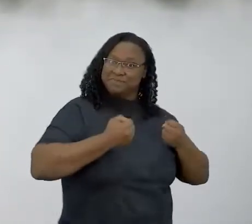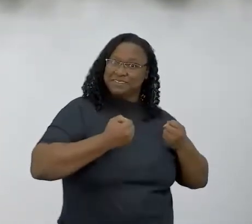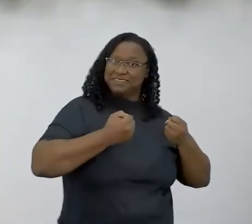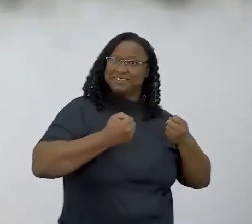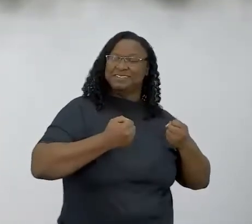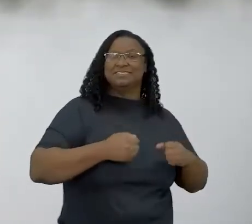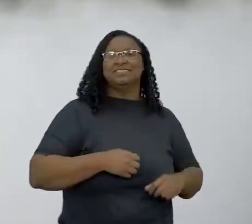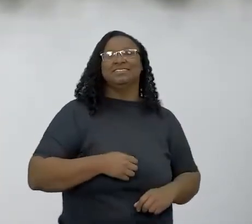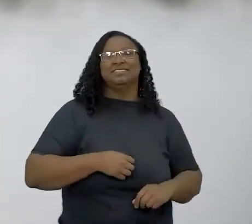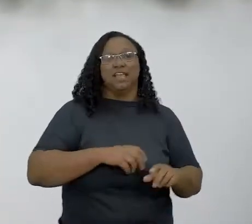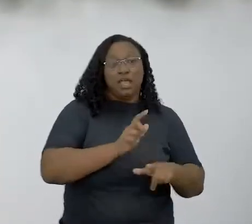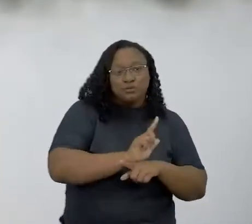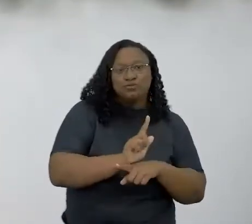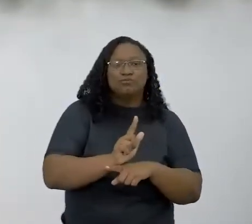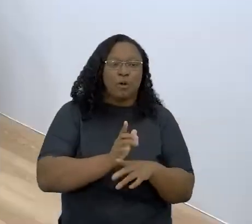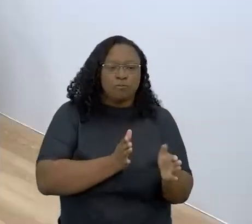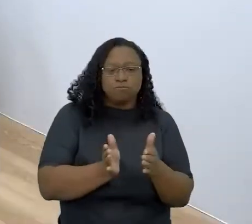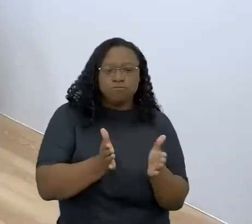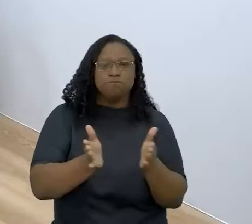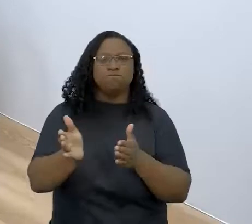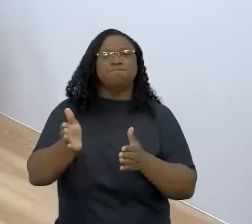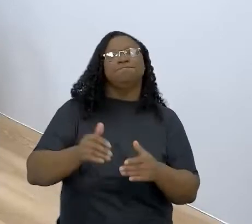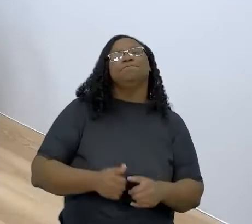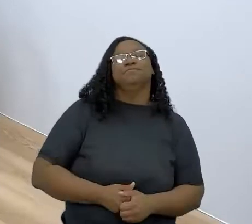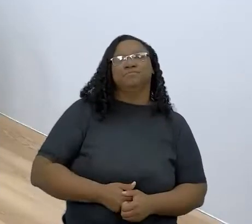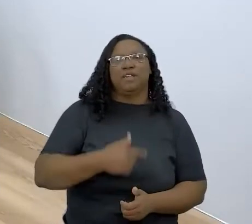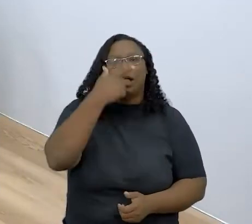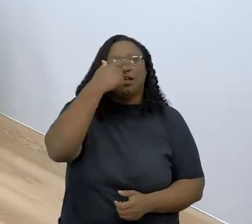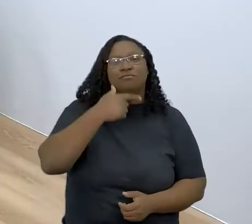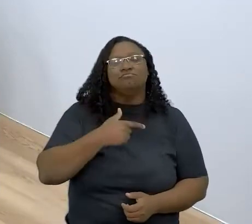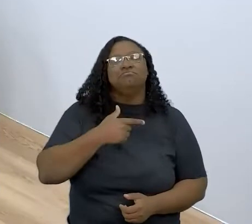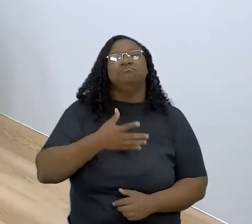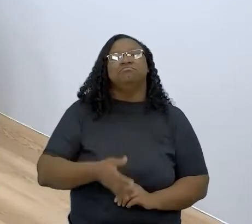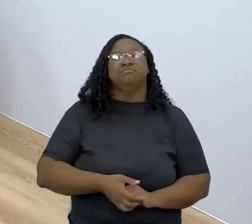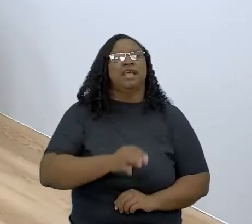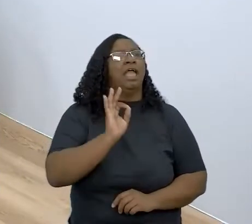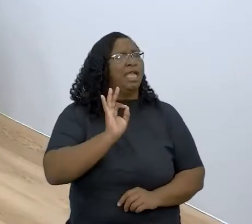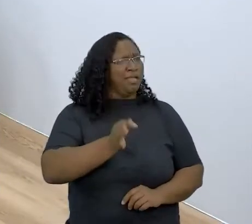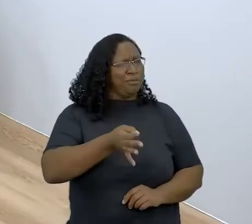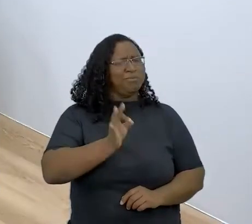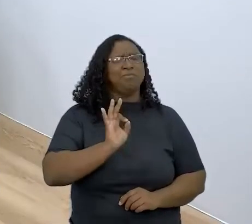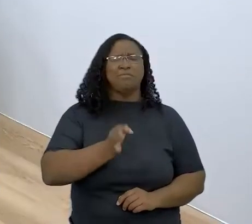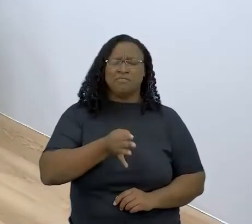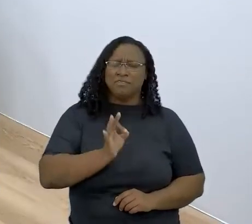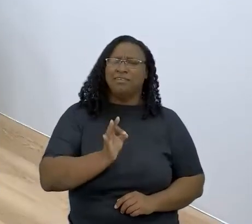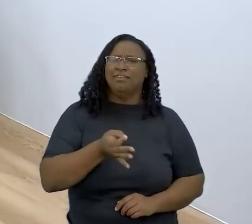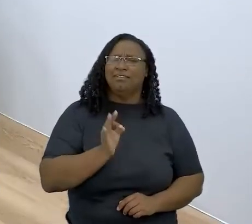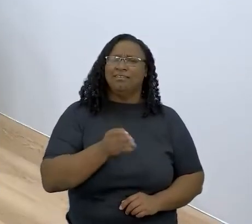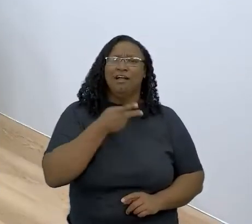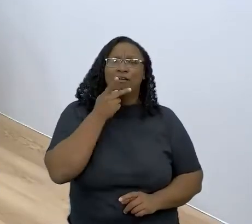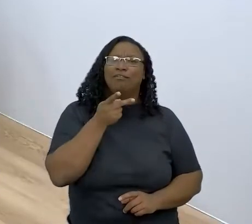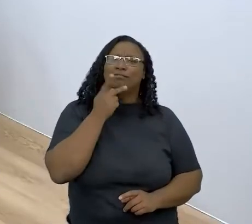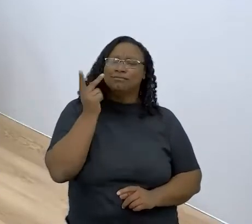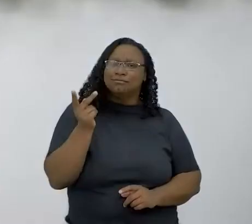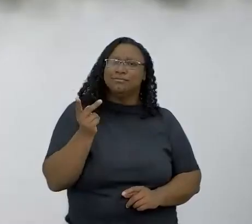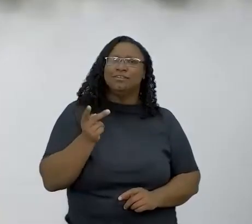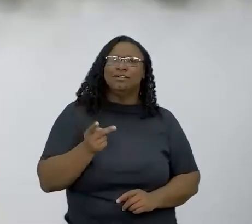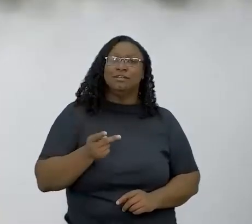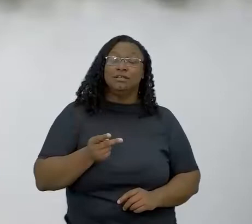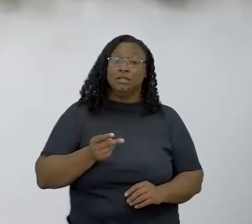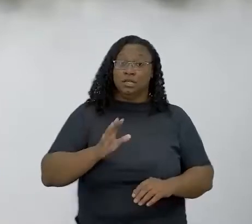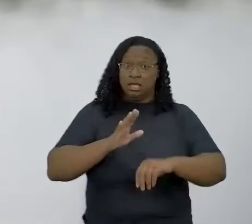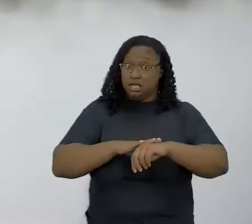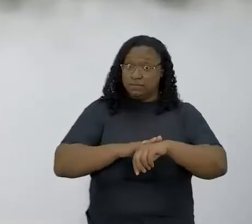dificuldades e os desafios pessoais. Eu acho que é bem isso. perfeito o você falou. É, mas é uma realidade. Porque senão, se você for fazer tudo o que você é